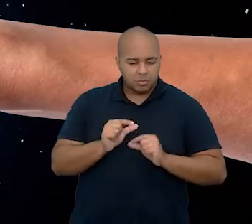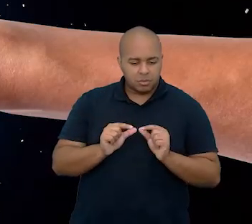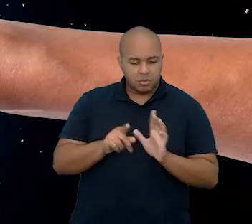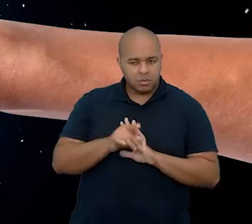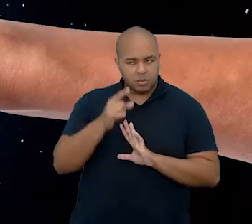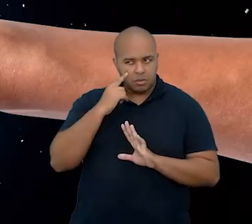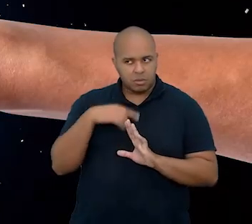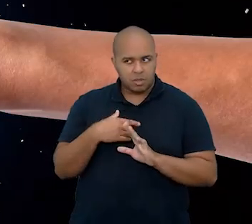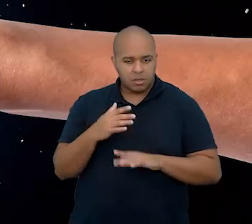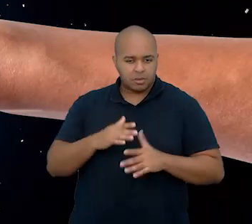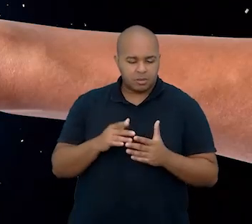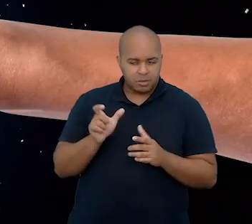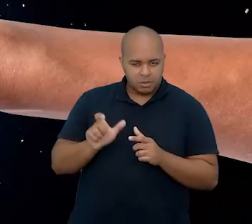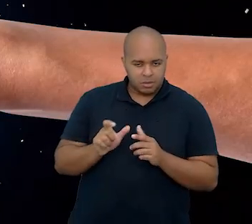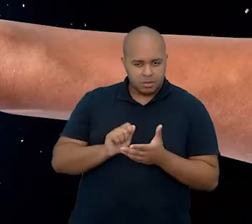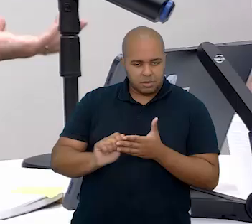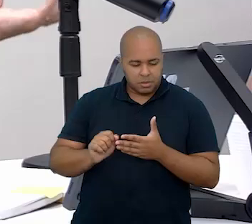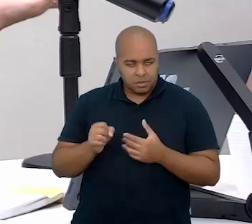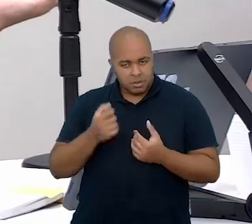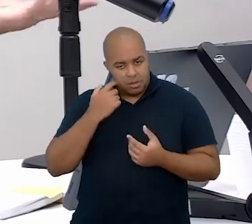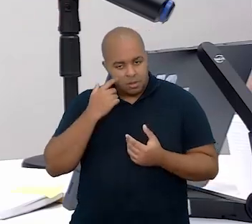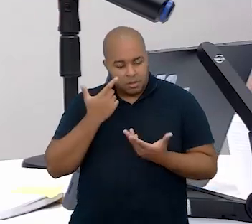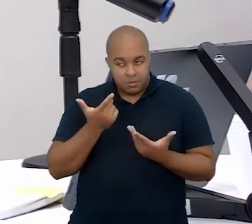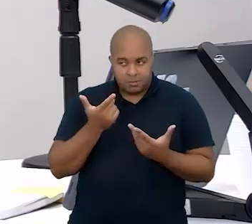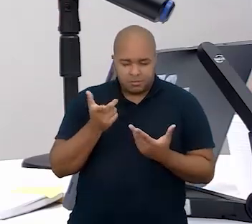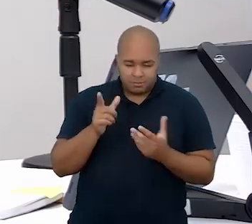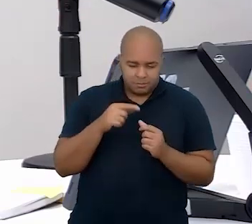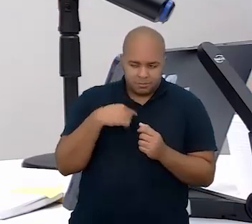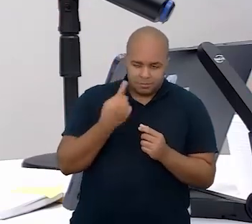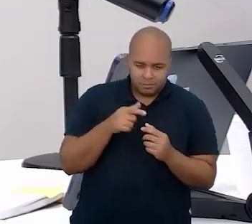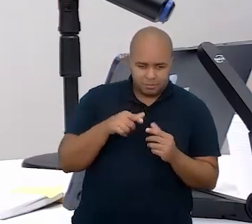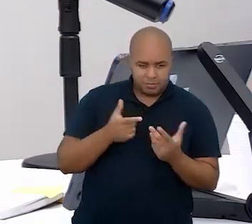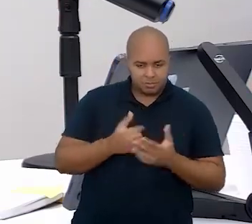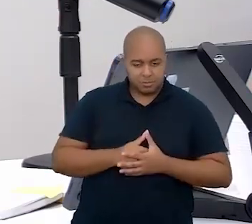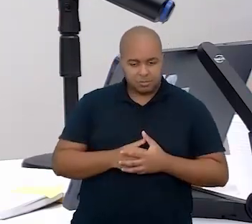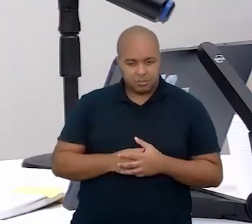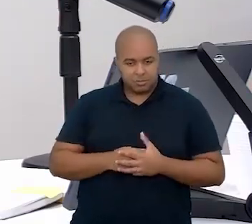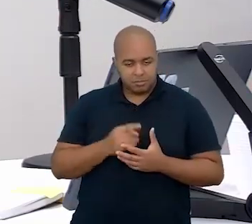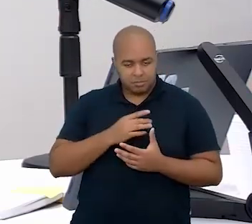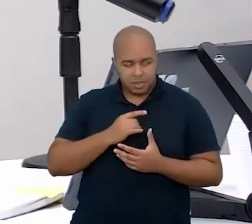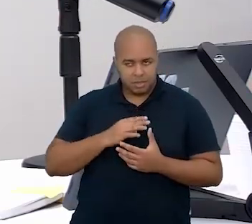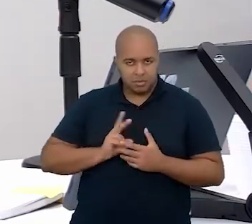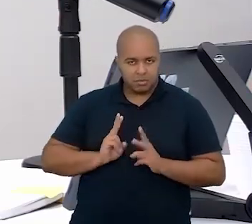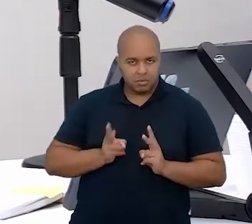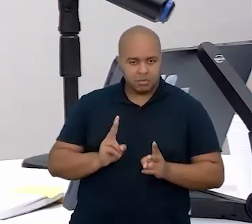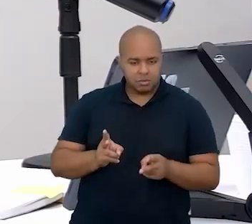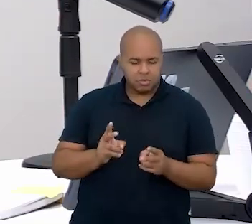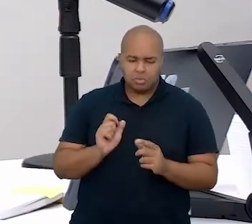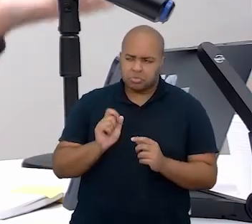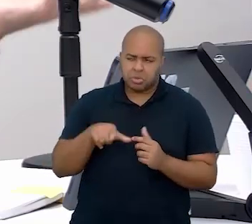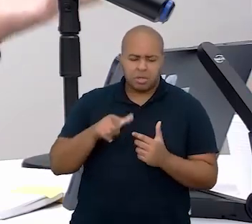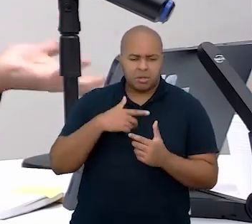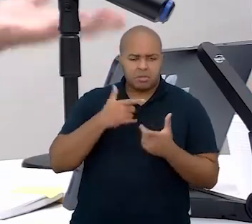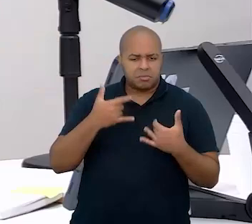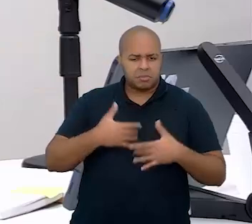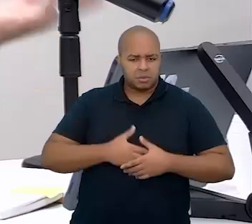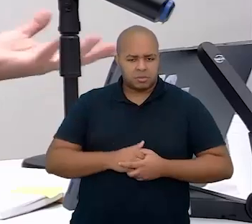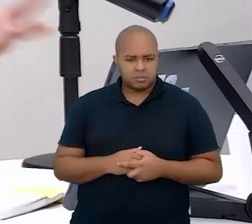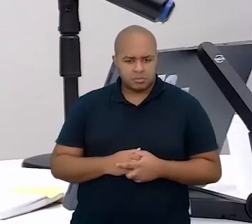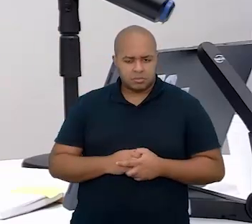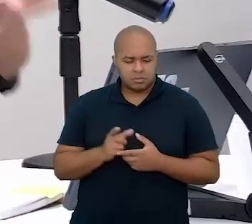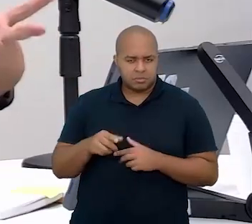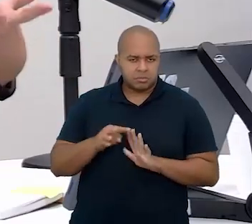desse estilo de escrita. Então, com a gente aqui, Medo da Eternidade. E do que será que ela fala, né?